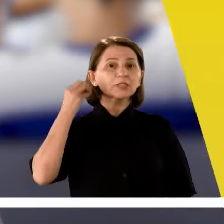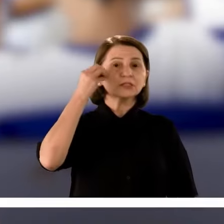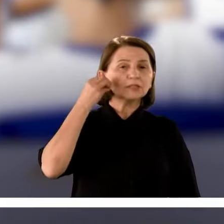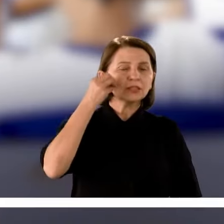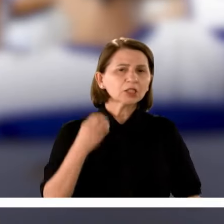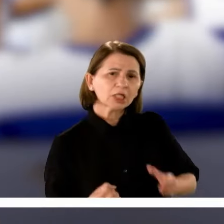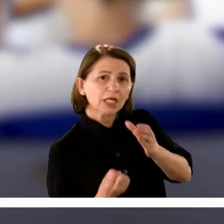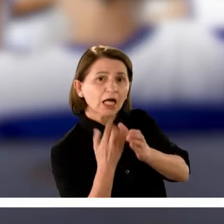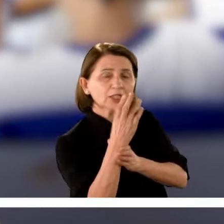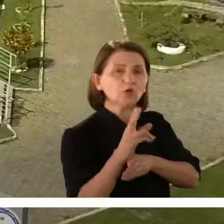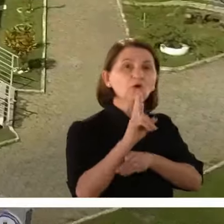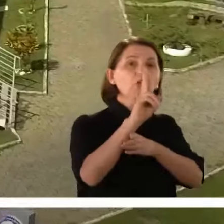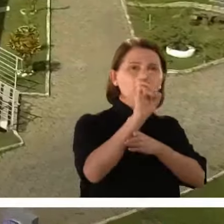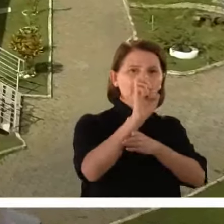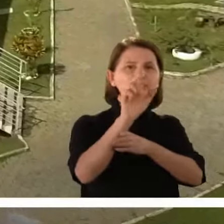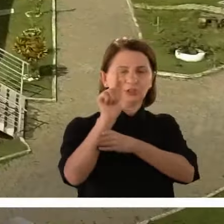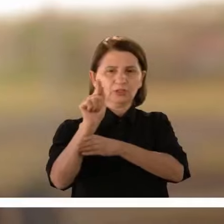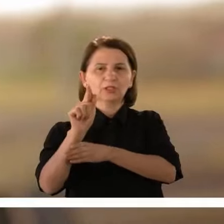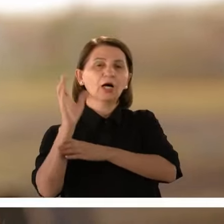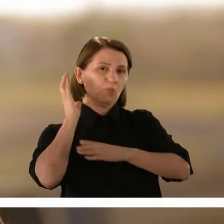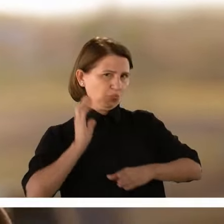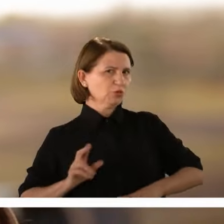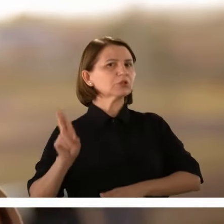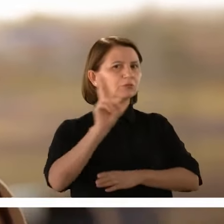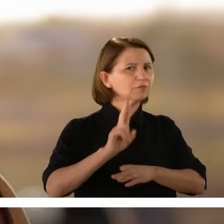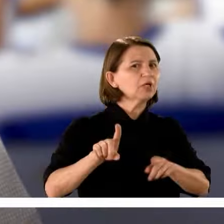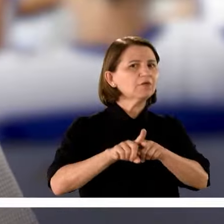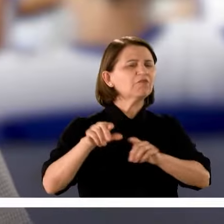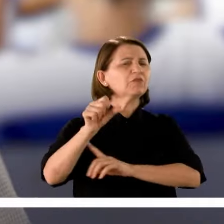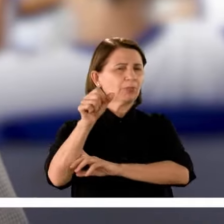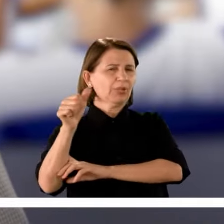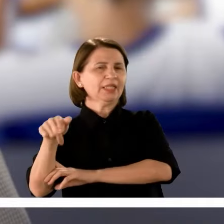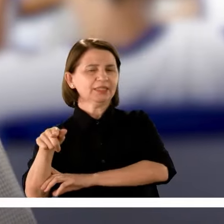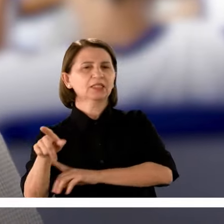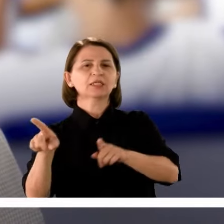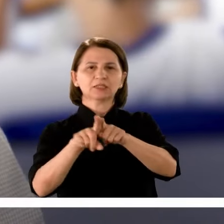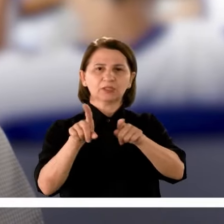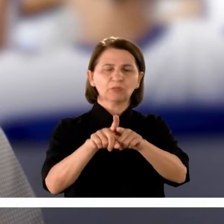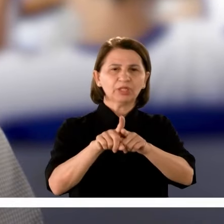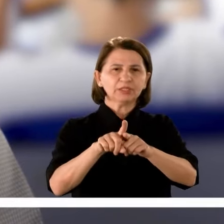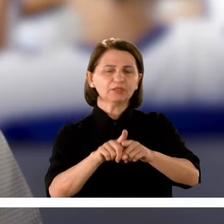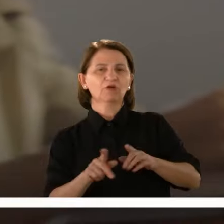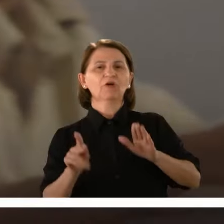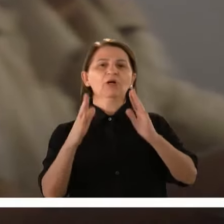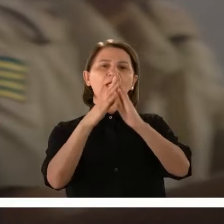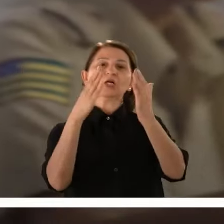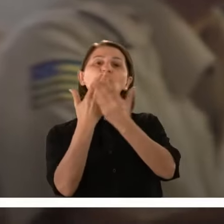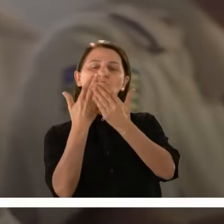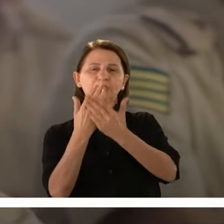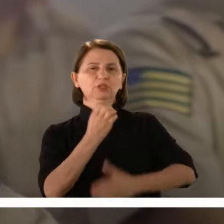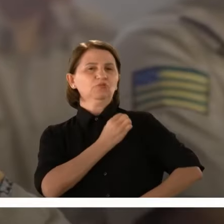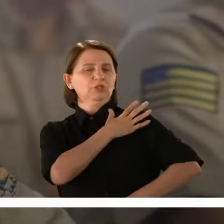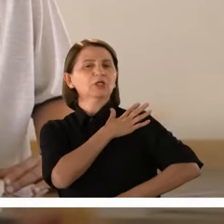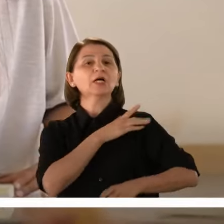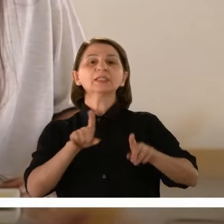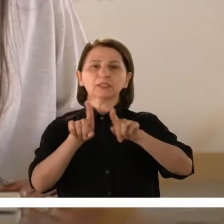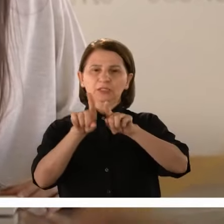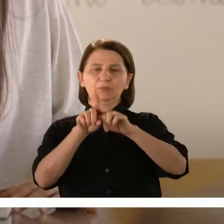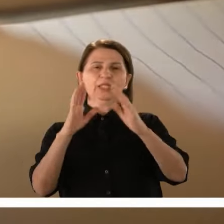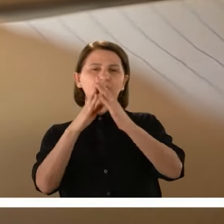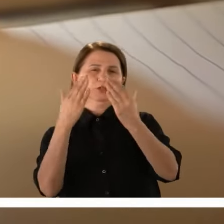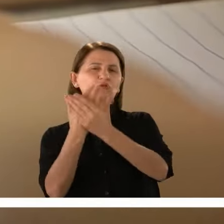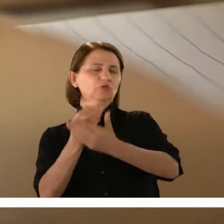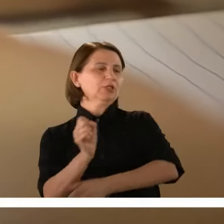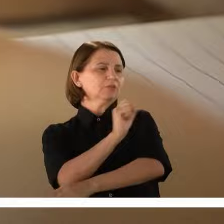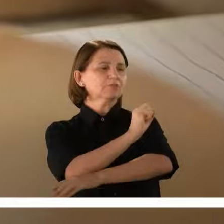A experiência de ter criado a UEG, a Bolsa Universitária, a FAPEG, de ter implantado colégios militares e